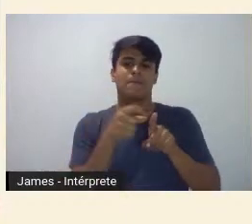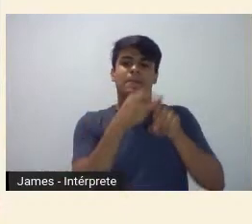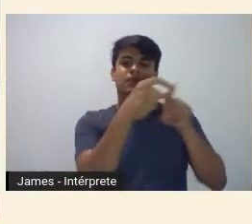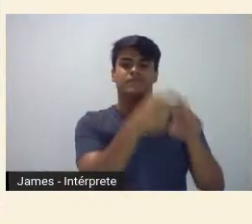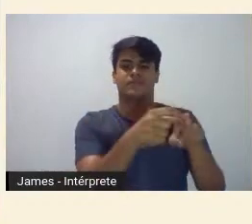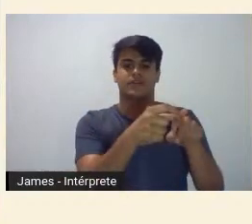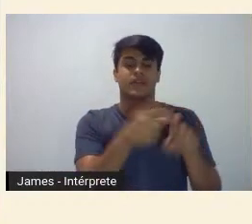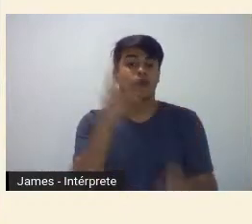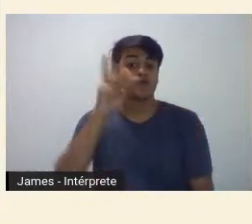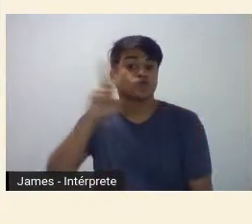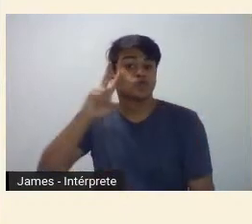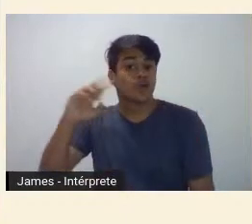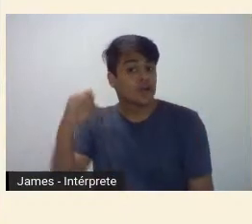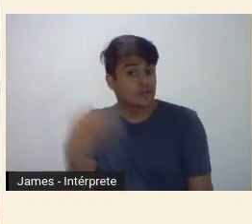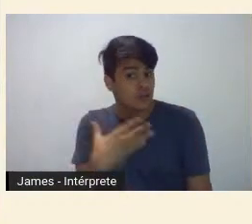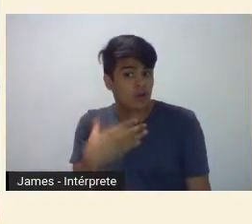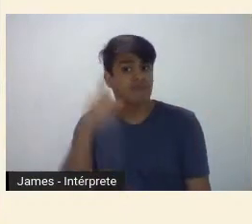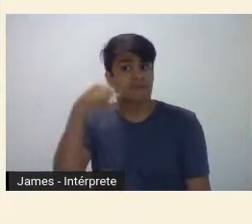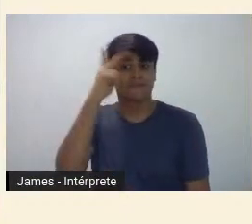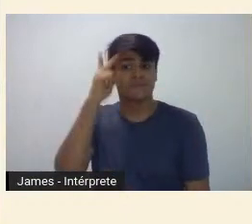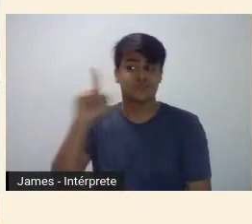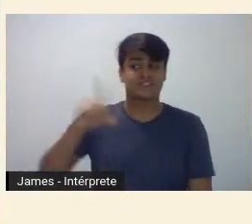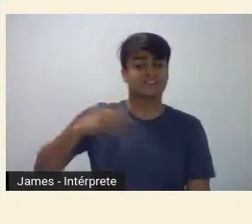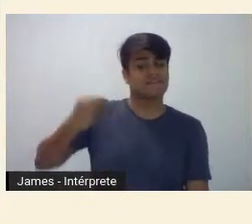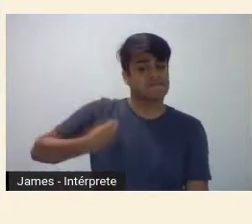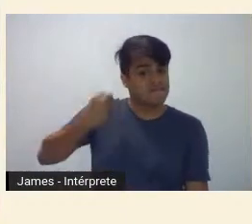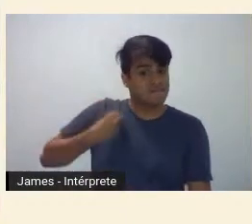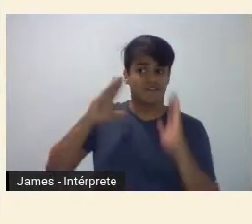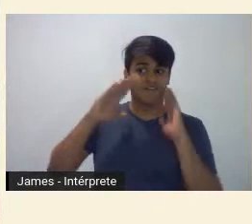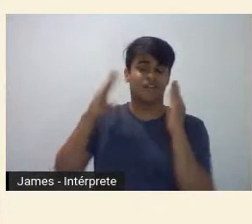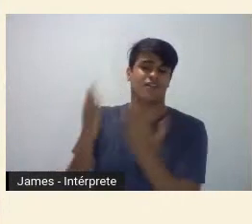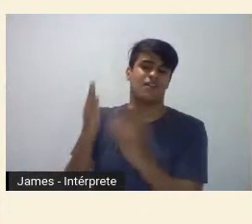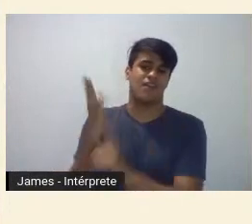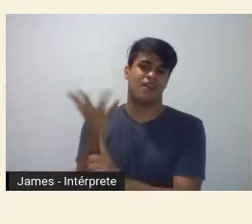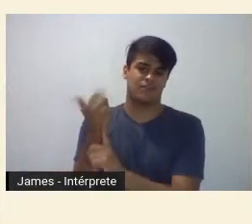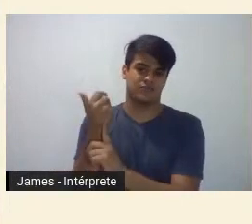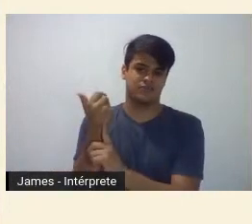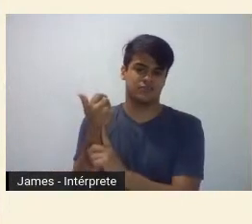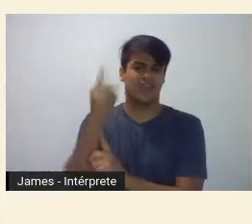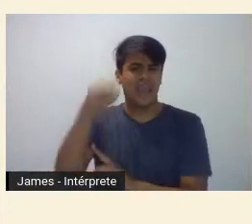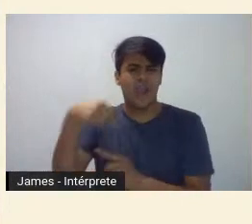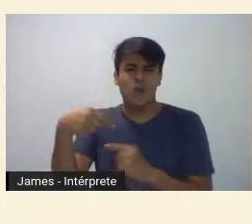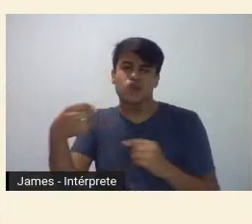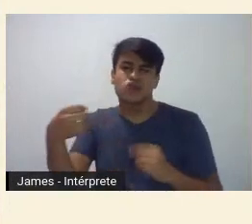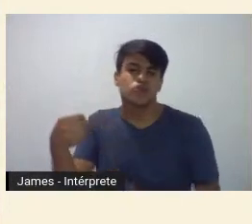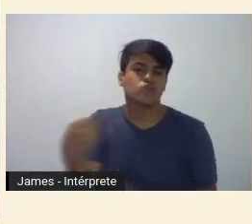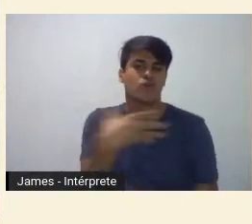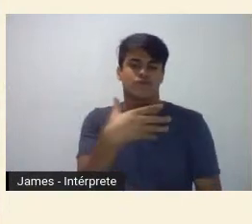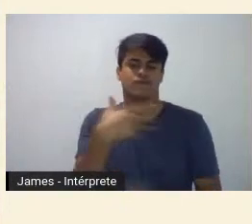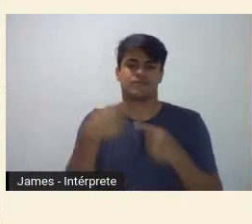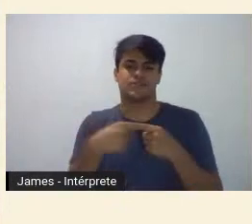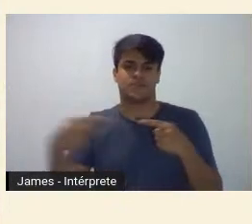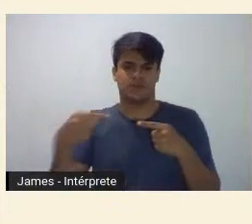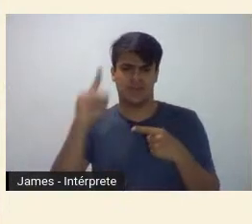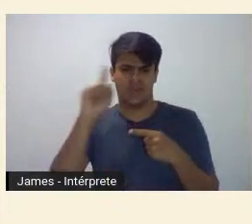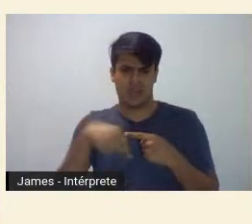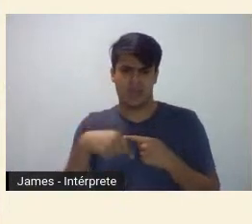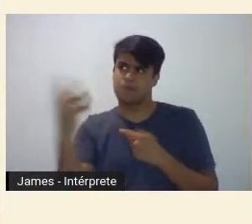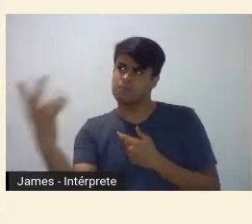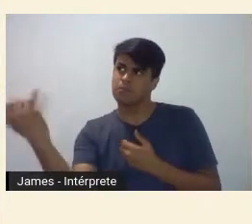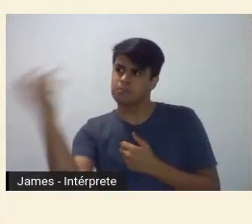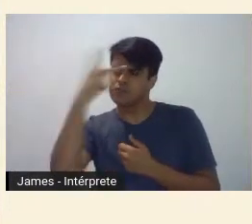por quem realmente vive por ela e para ela uma nova versão da semana contada não de fora para dentro mas de dentro para fora